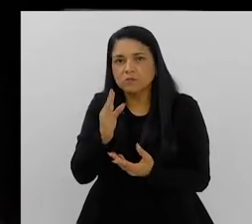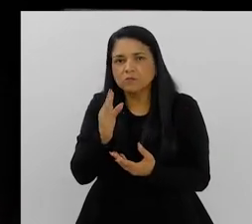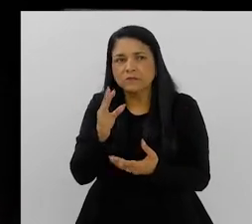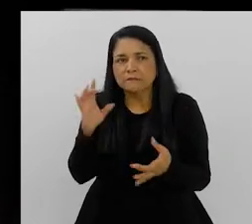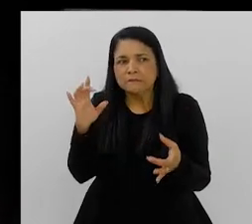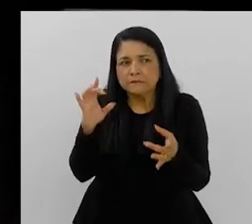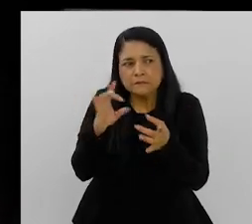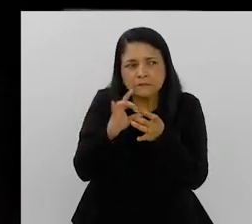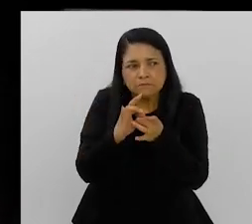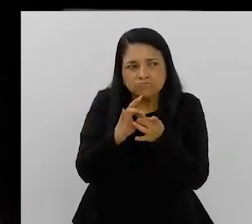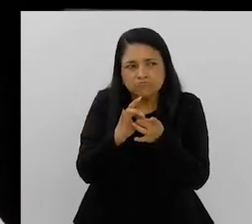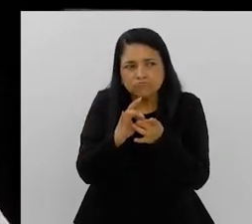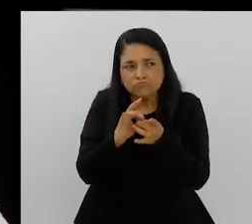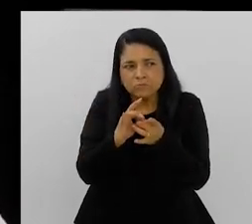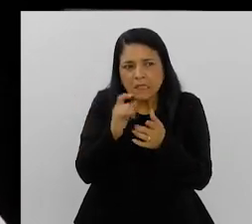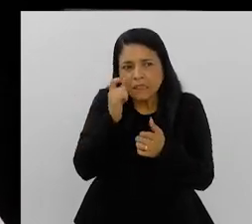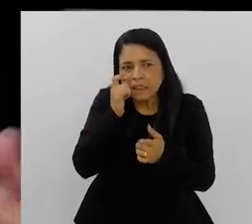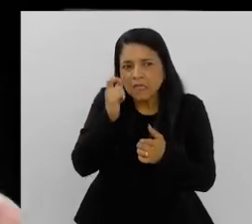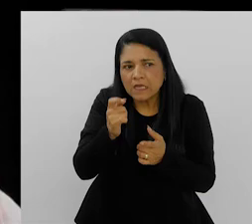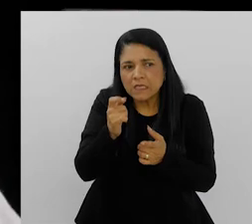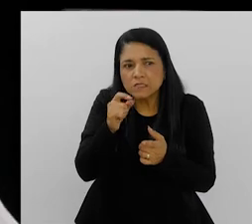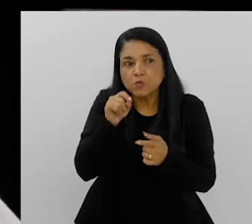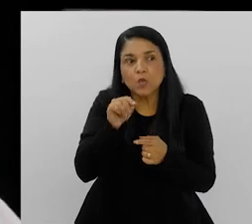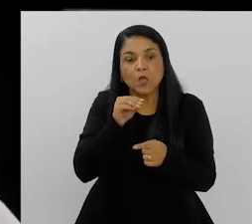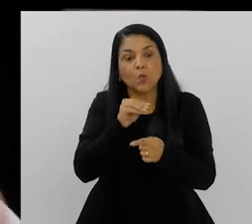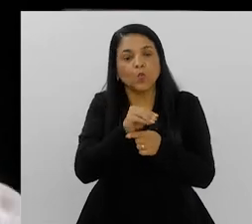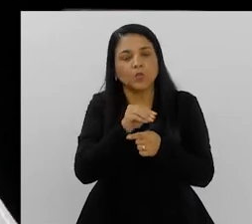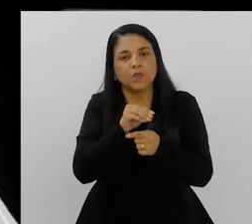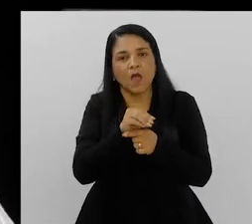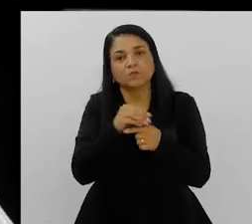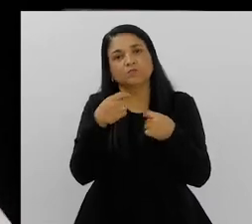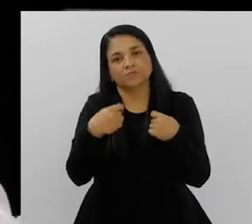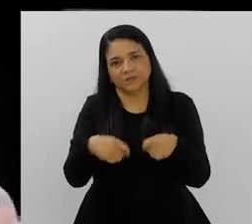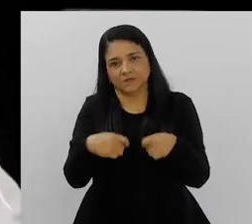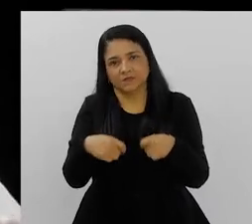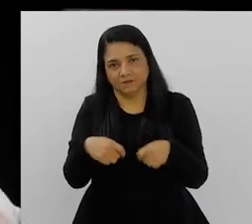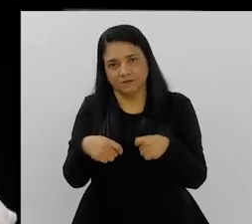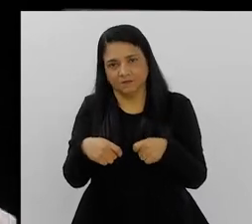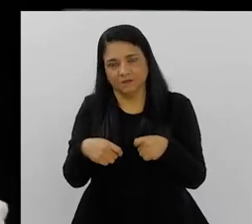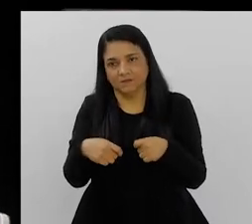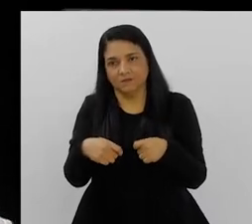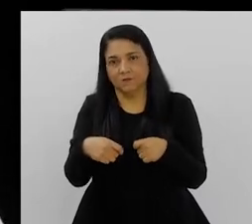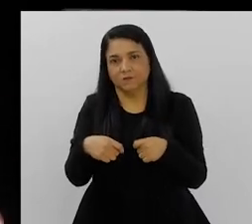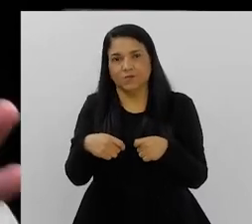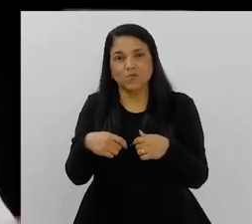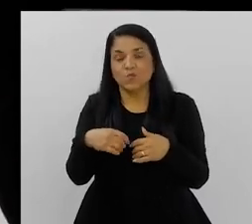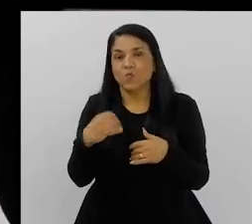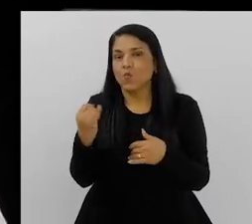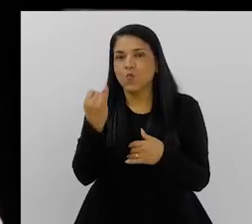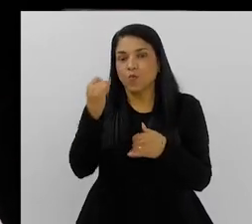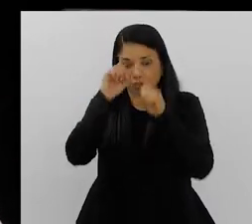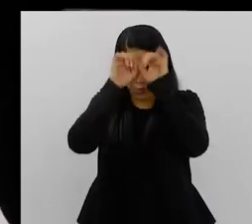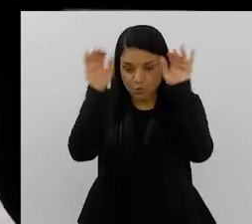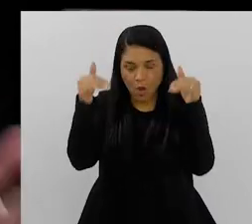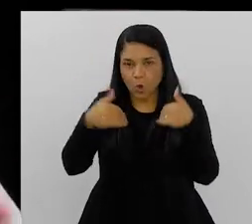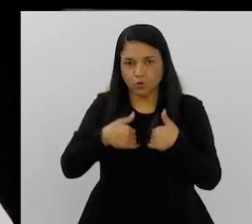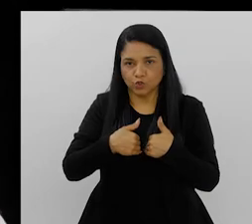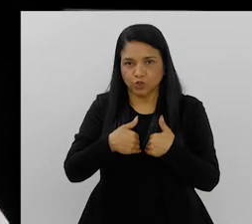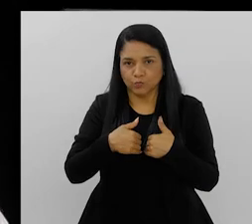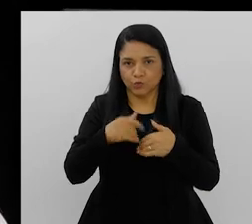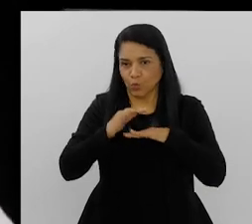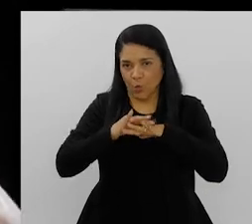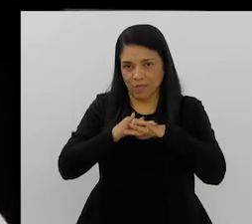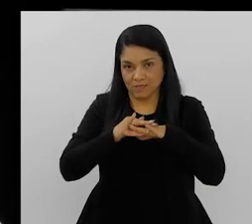ou no mundo, de uma forma geral, sem estar atrelado a outros interesses que não, de fato, o interesse do cuidado. Eu costumo dizer o seguinte, não